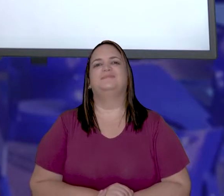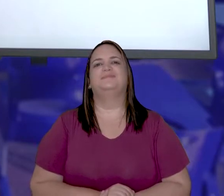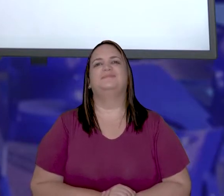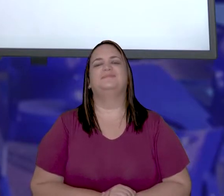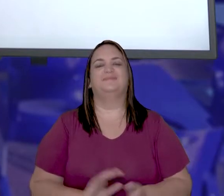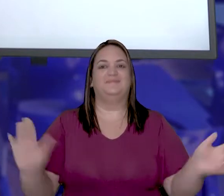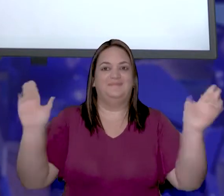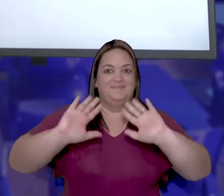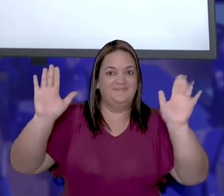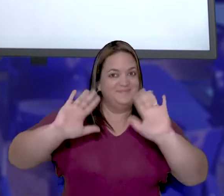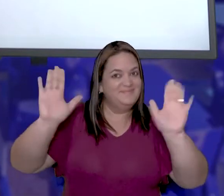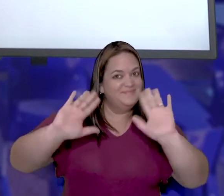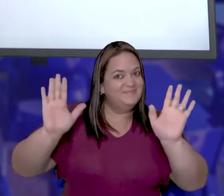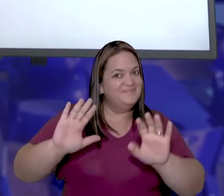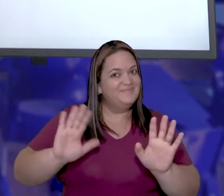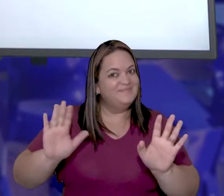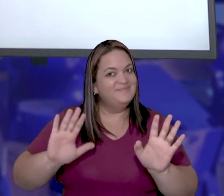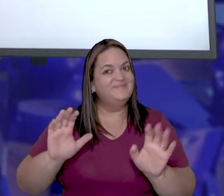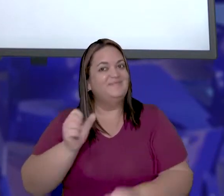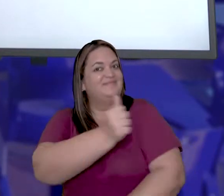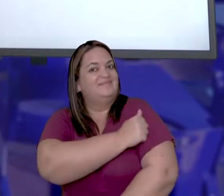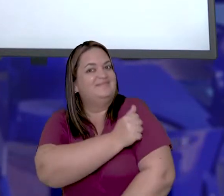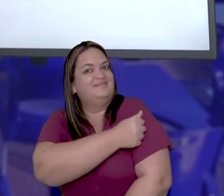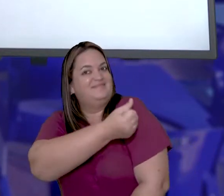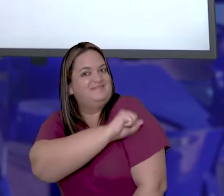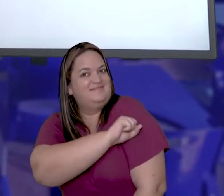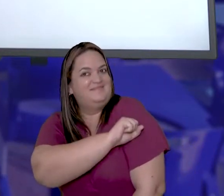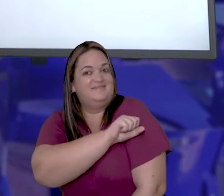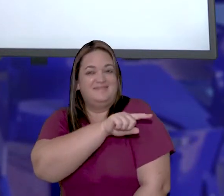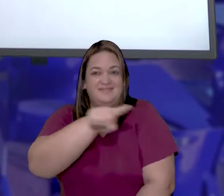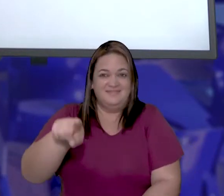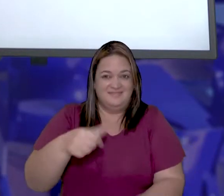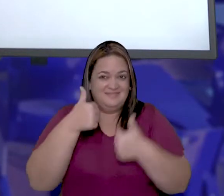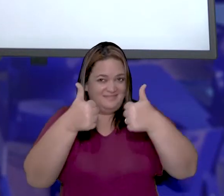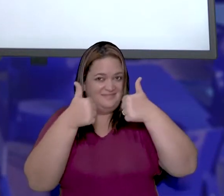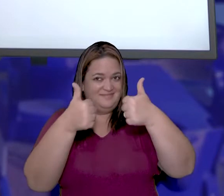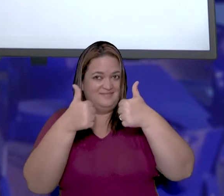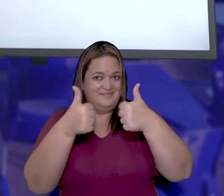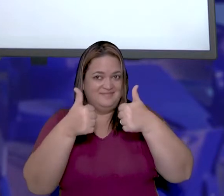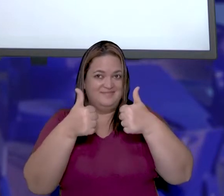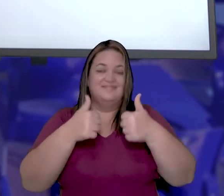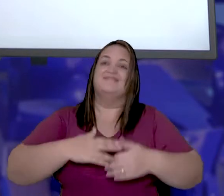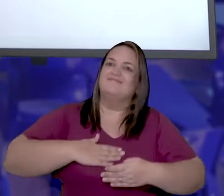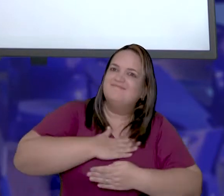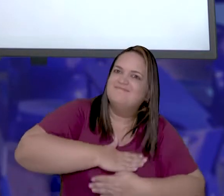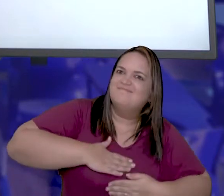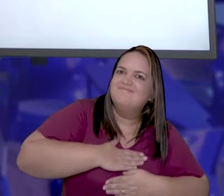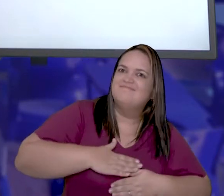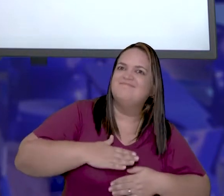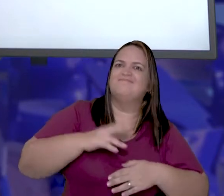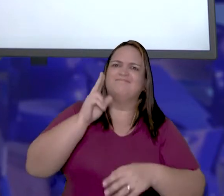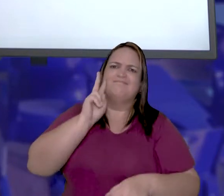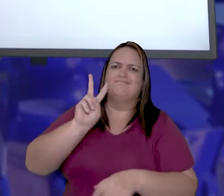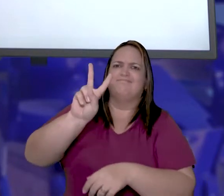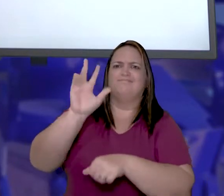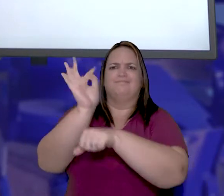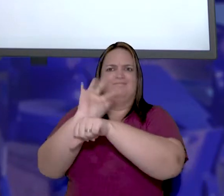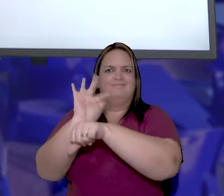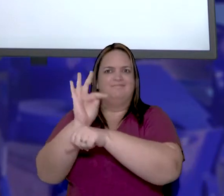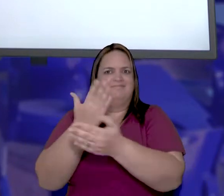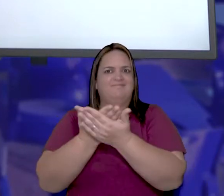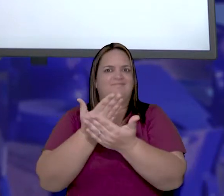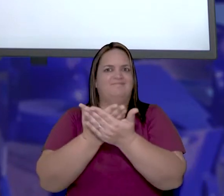Olá, alunos dos oitavos anos! Como é que vocês estão? Estão gostando de acompanhar nossas aulas remotas?